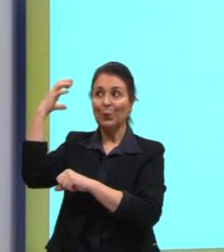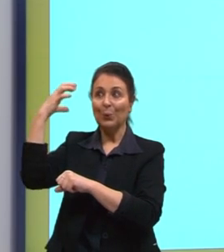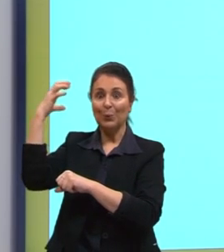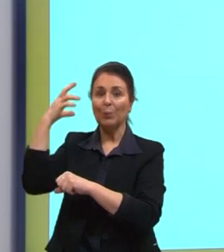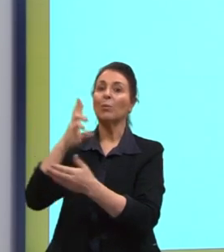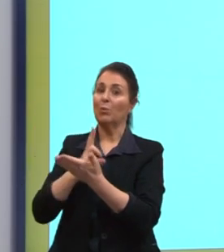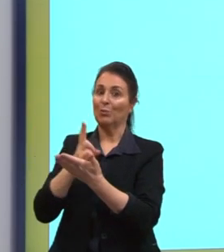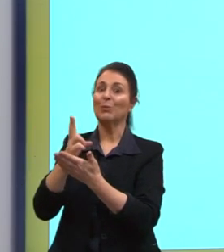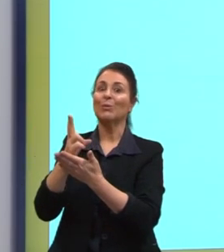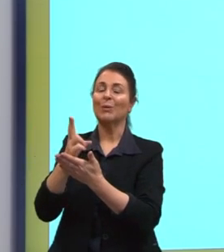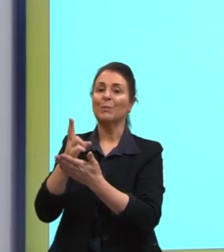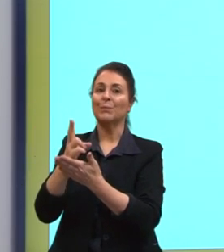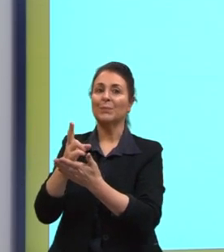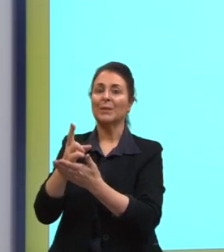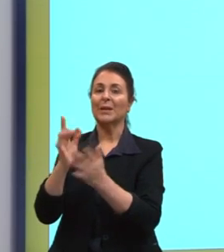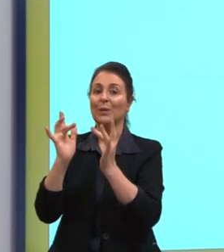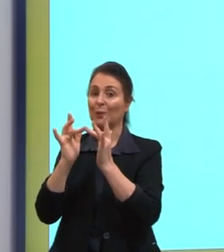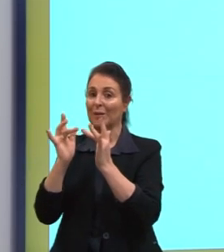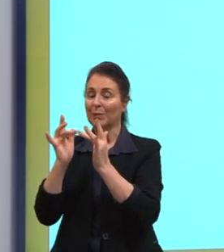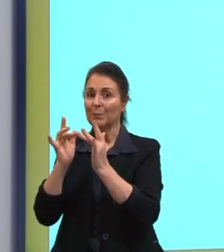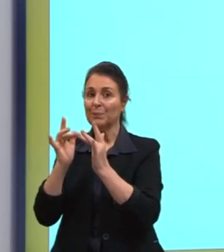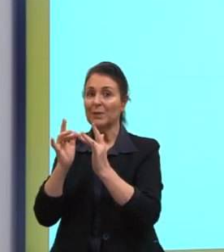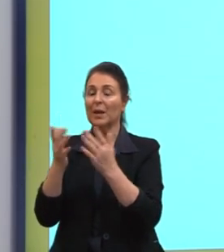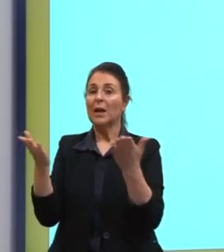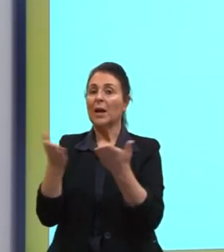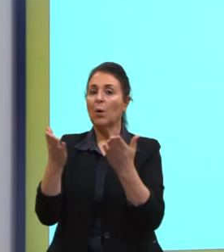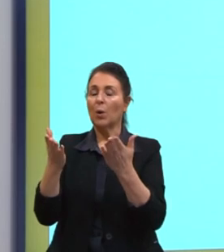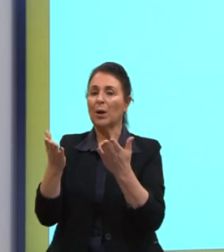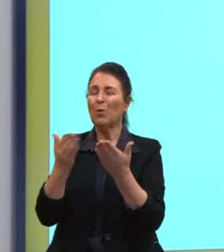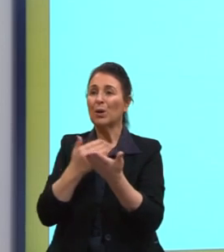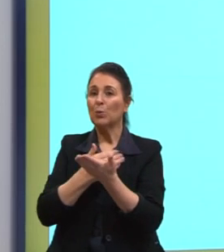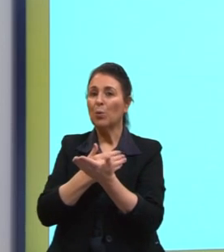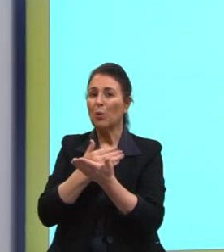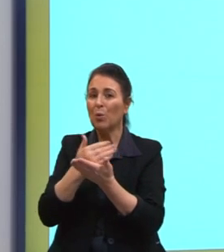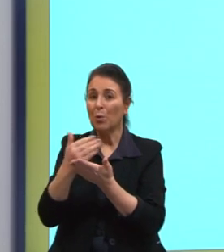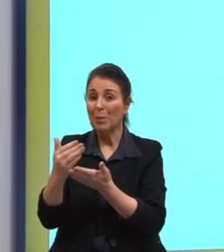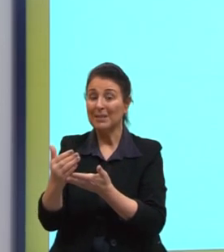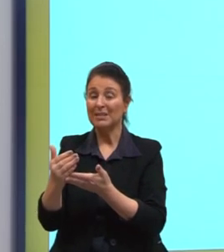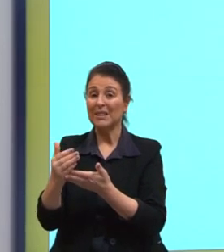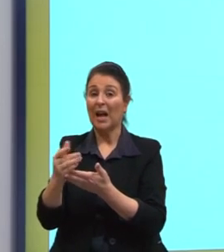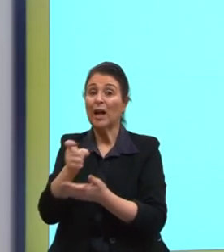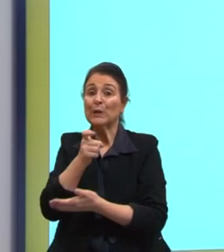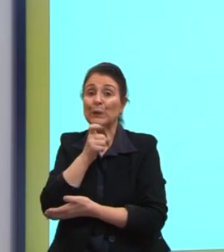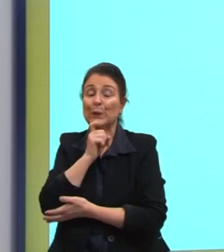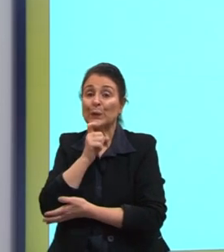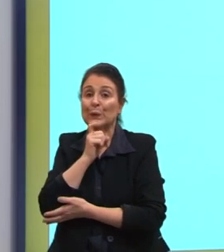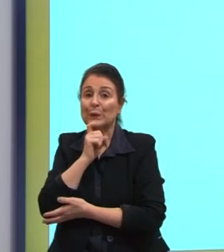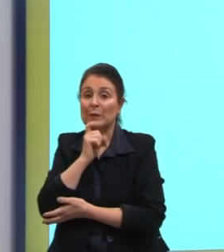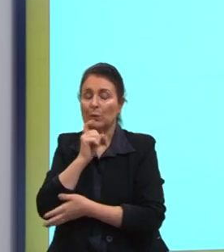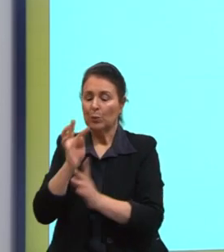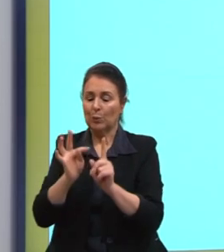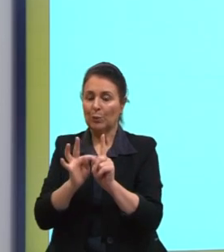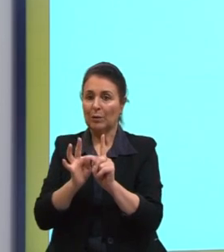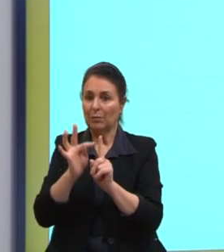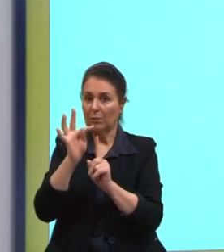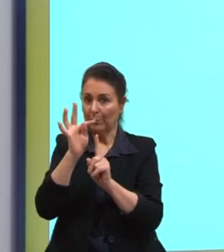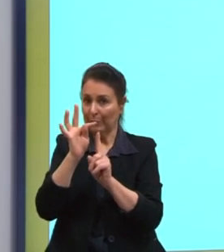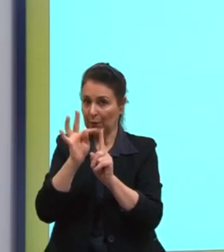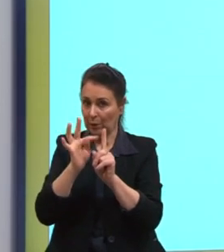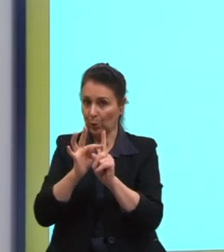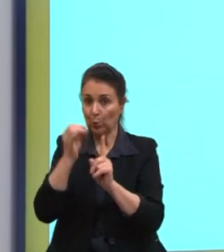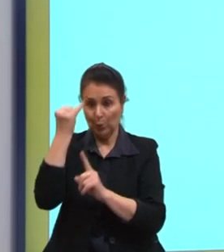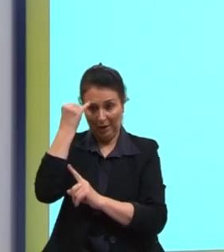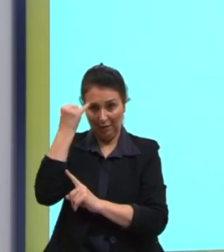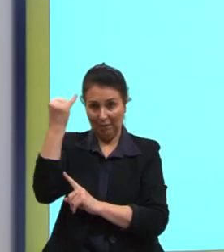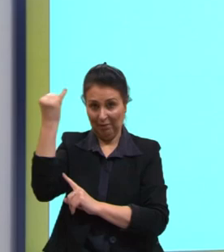contato, porém, quando esfriar, chegar em uma temperatura que o ar